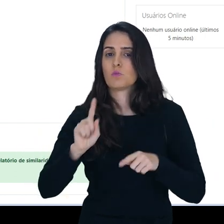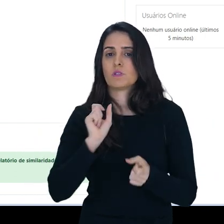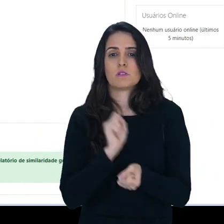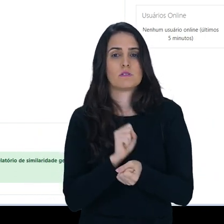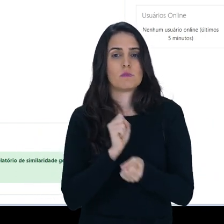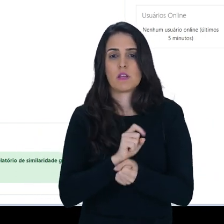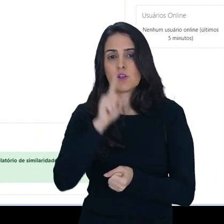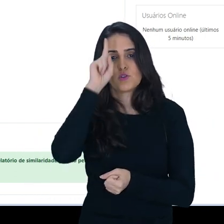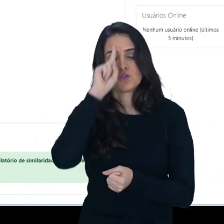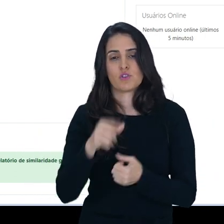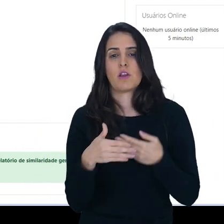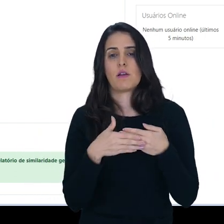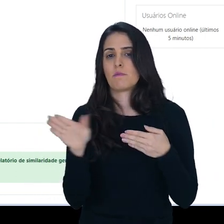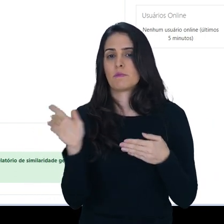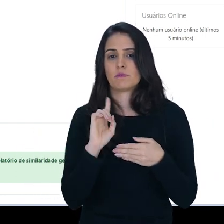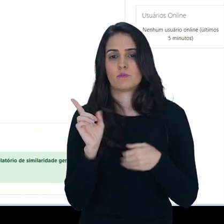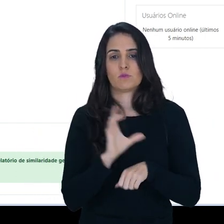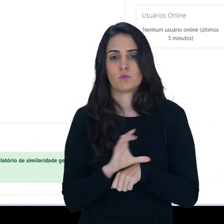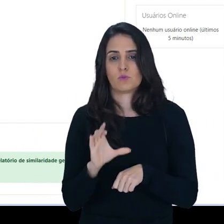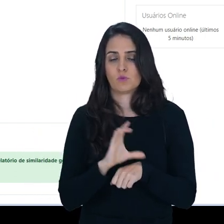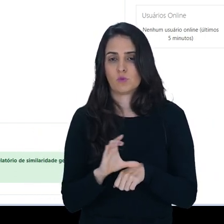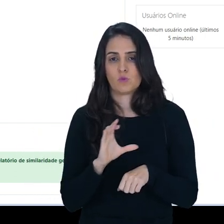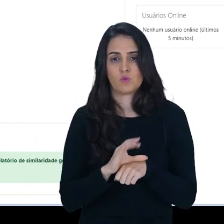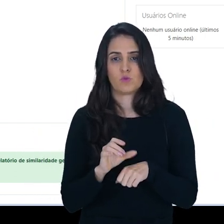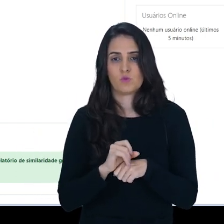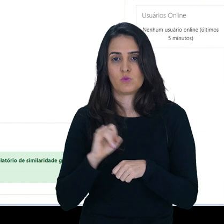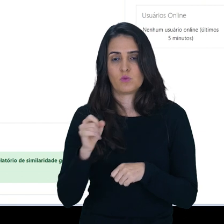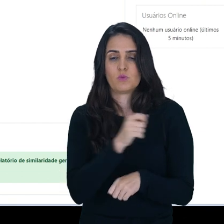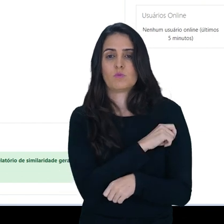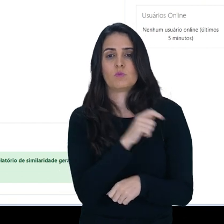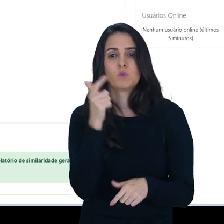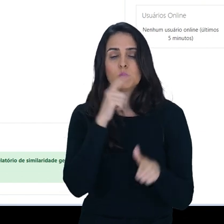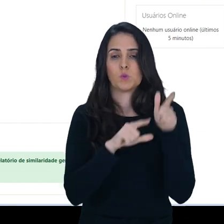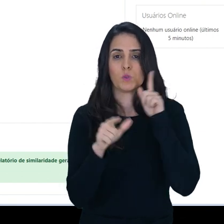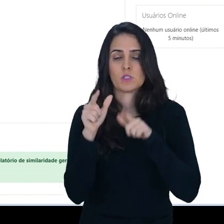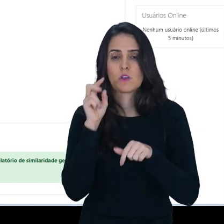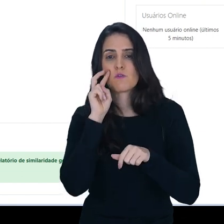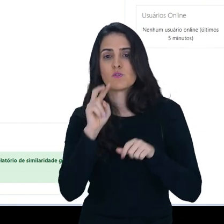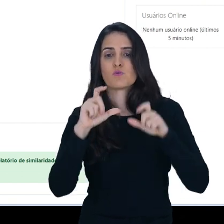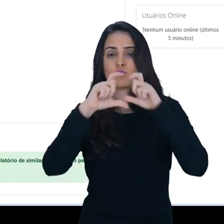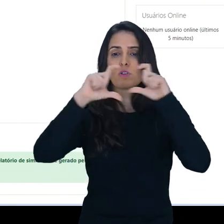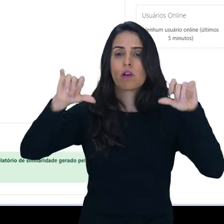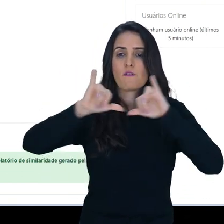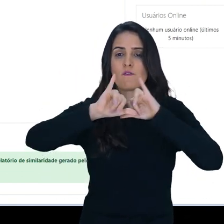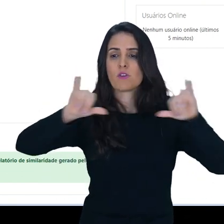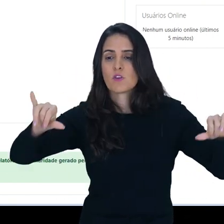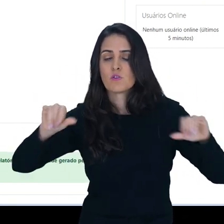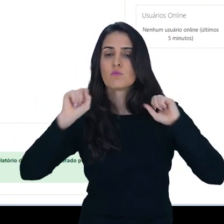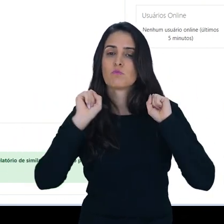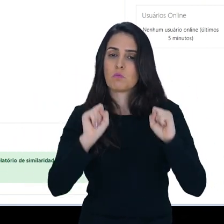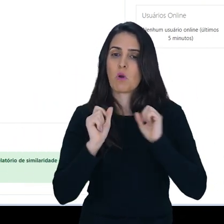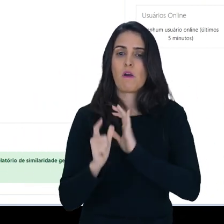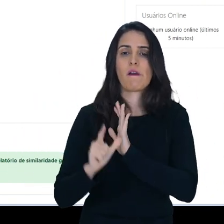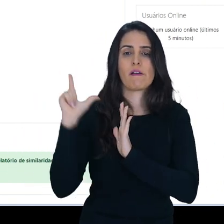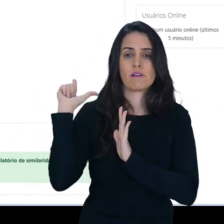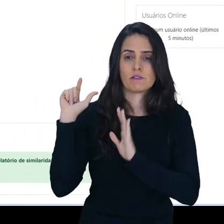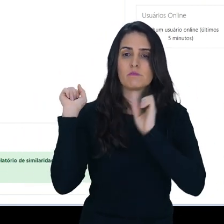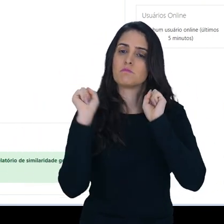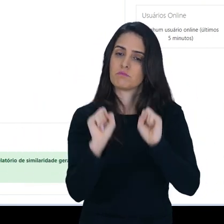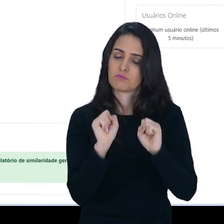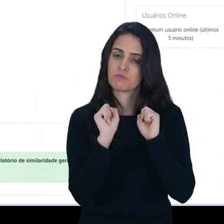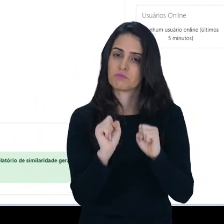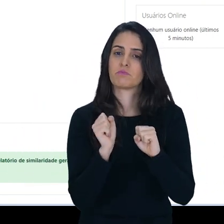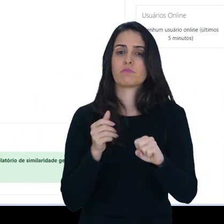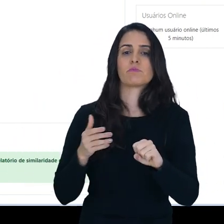eu não preciso esperar o dia da abertura desse curso, se eu desejar que ele visualize alguns avisos e tudo mais,